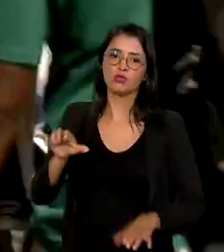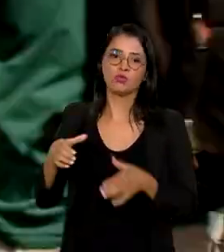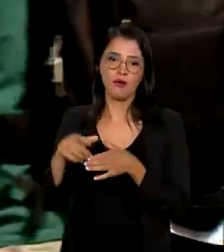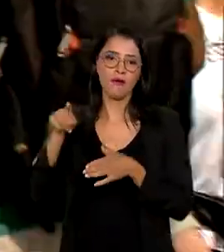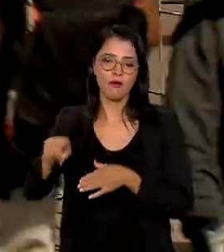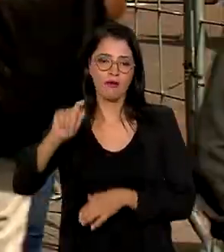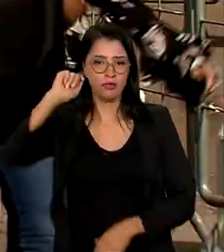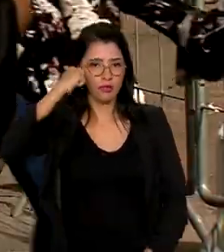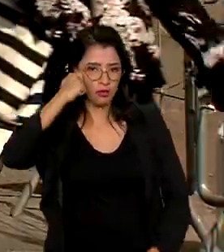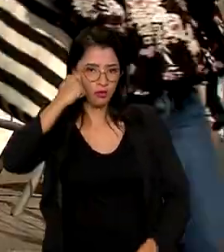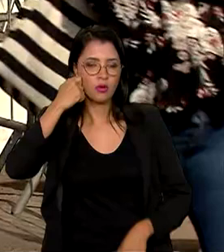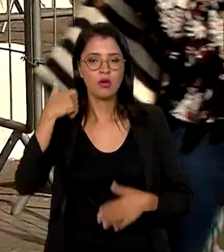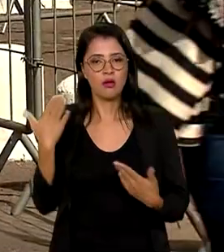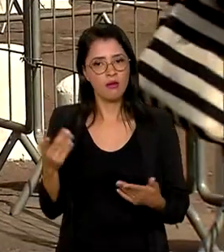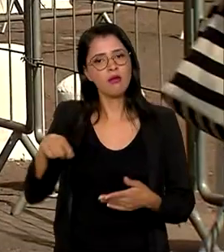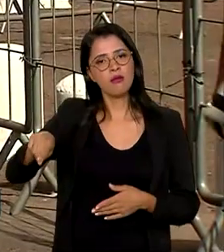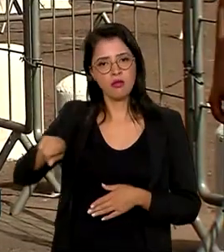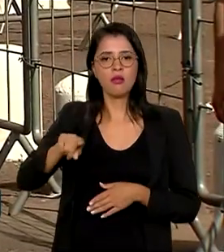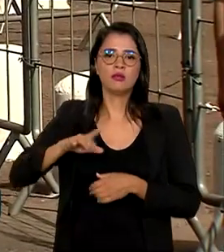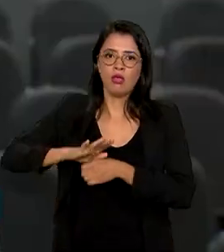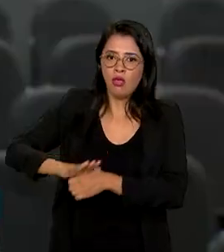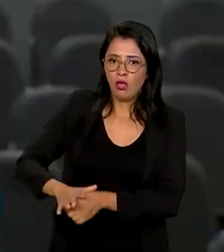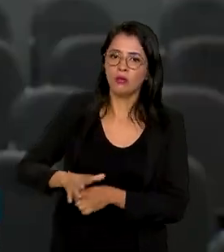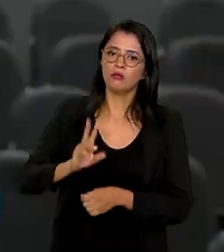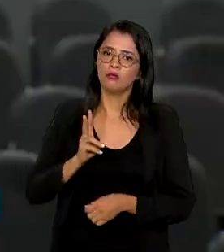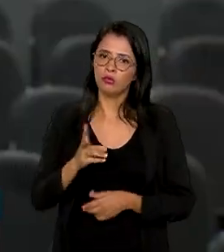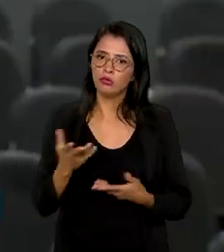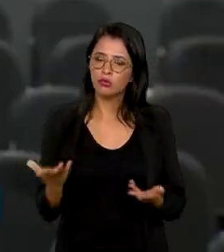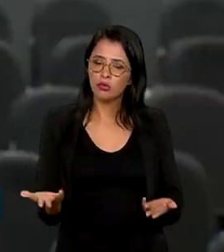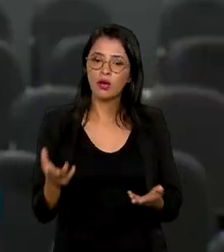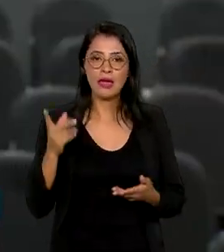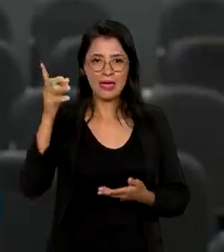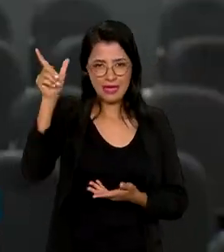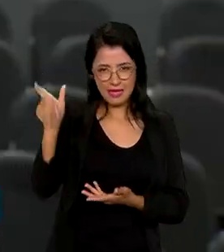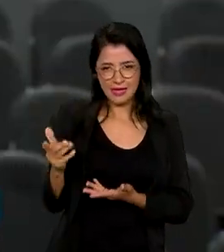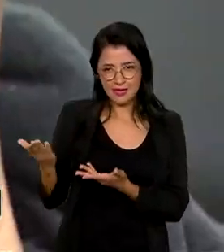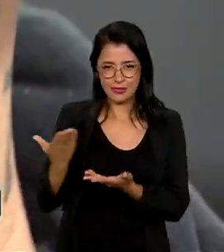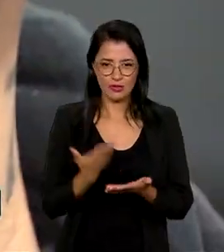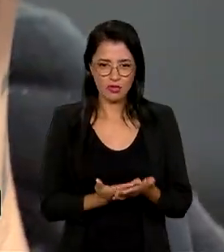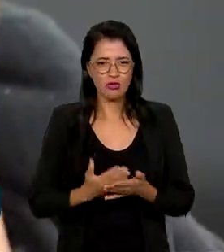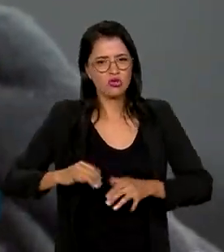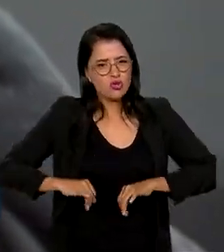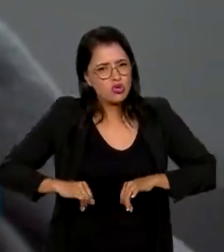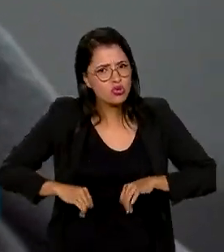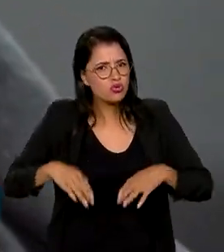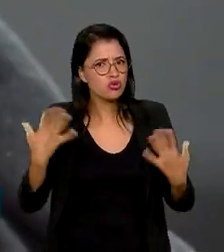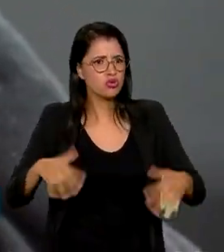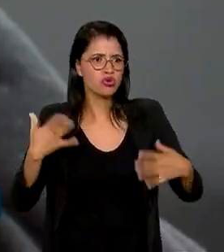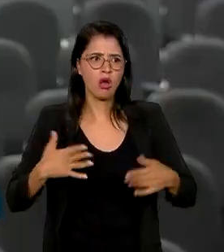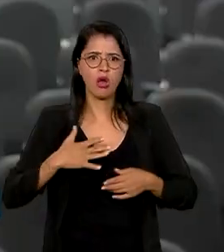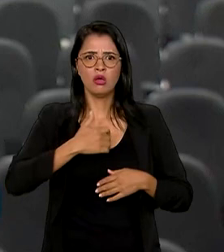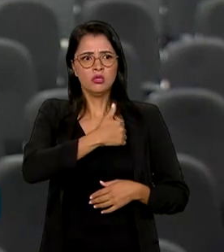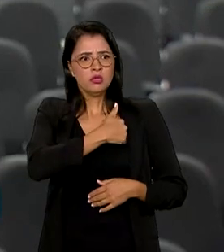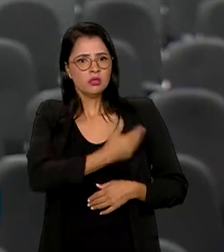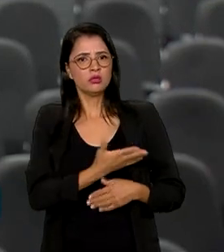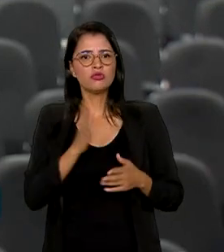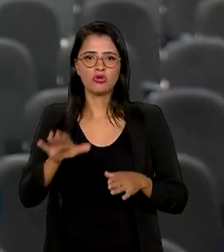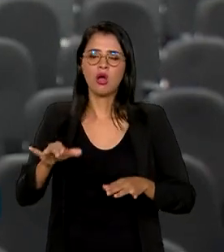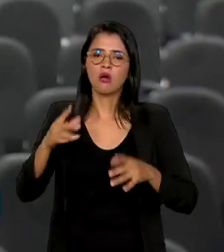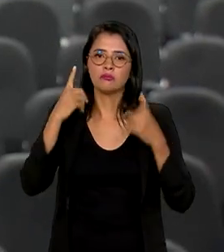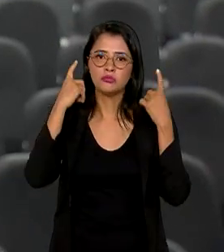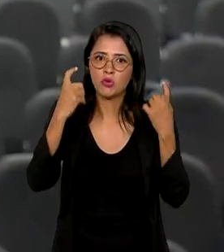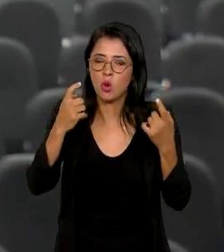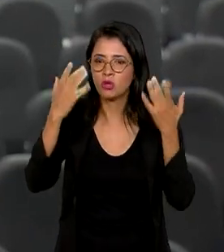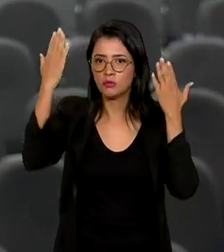negros e ainda assim são discriminados. Esse estudante já sentiu na pele o preconceito. Sofri violência